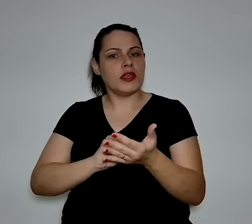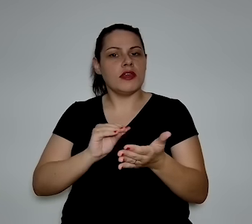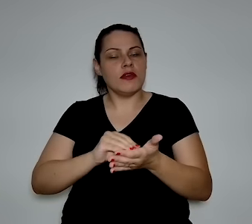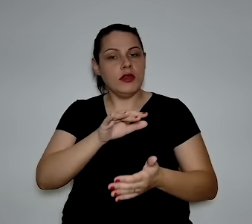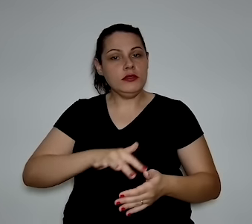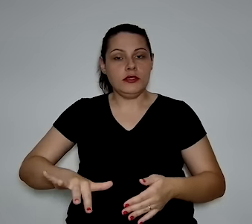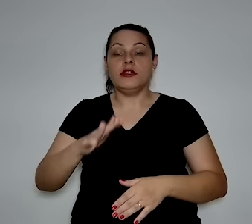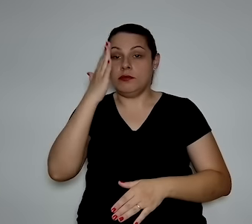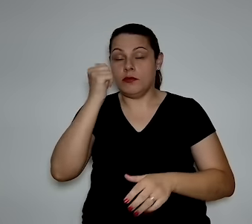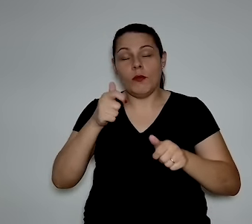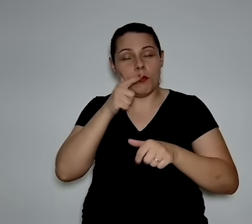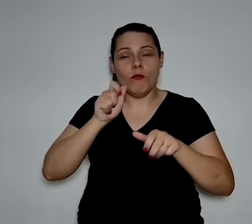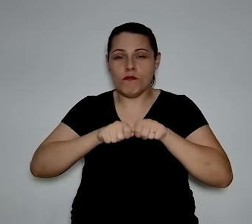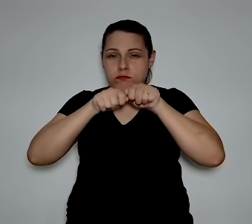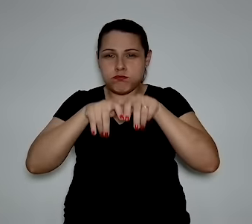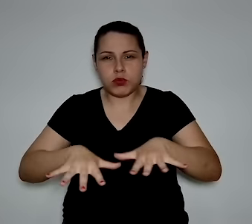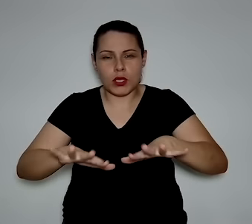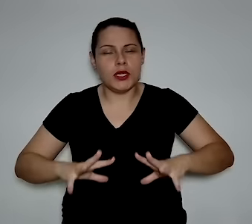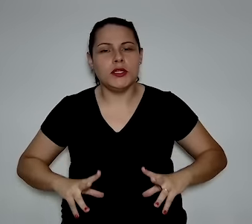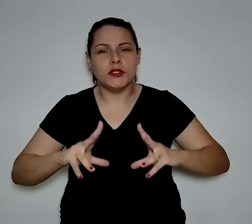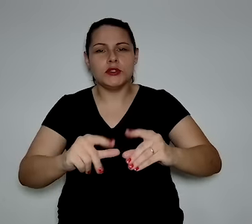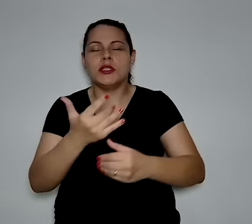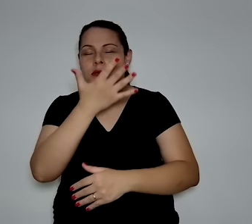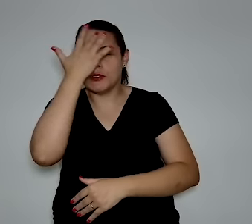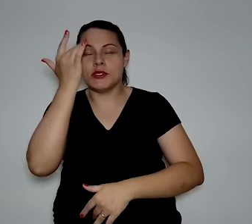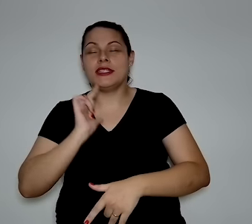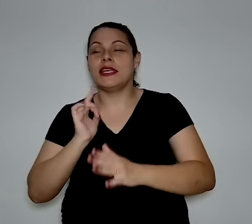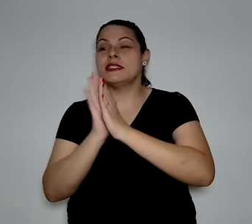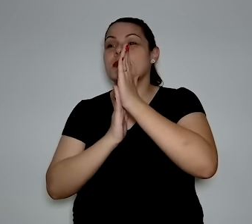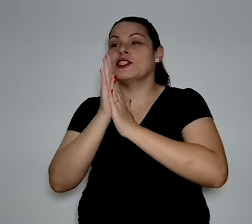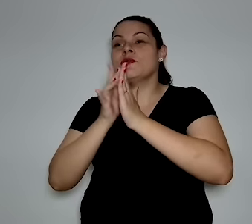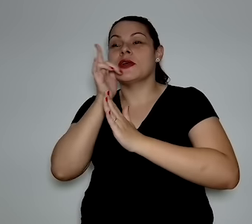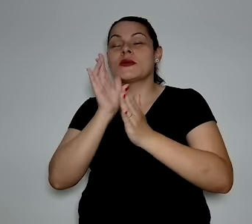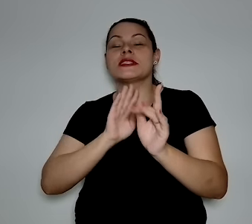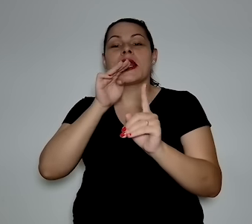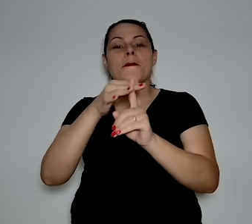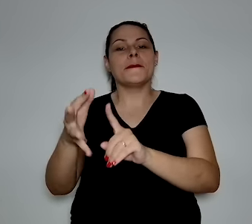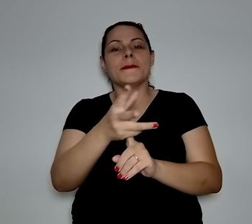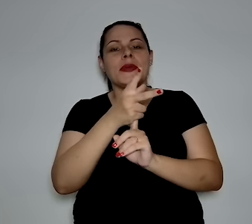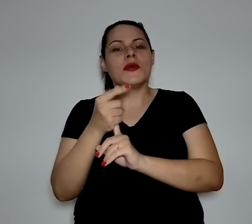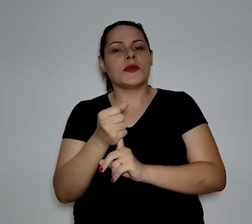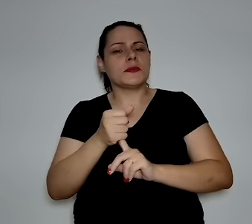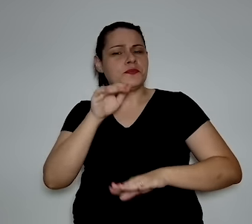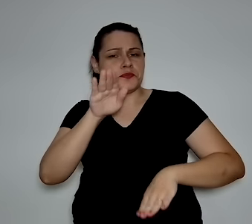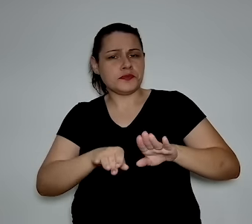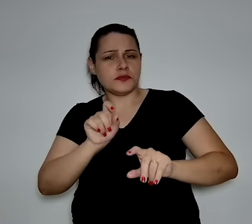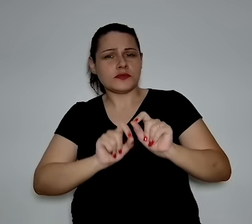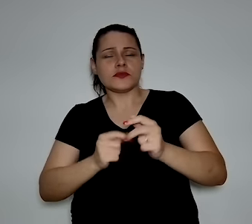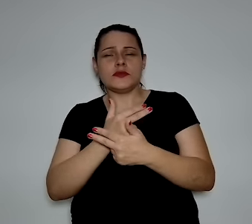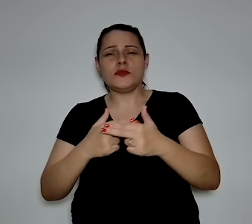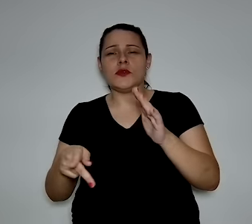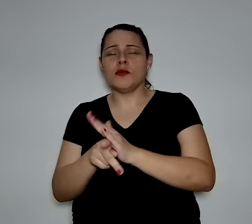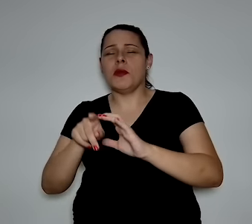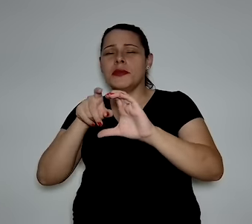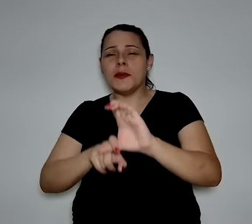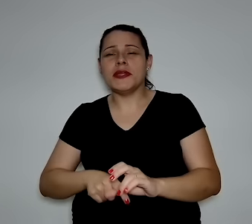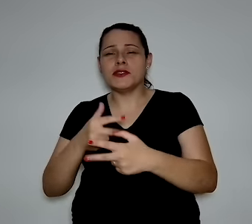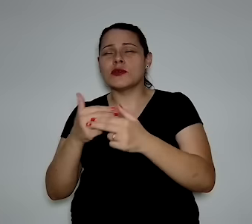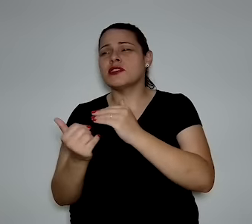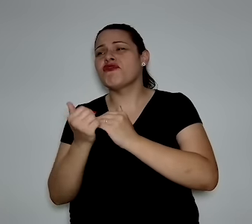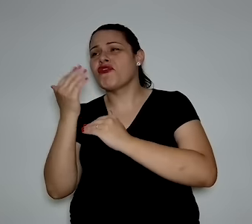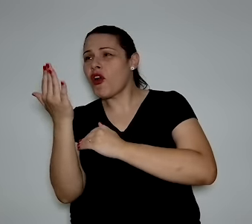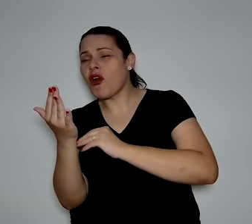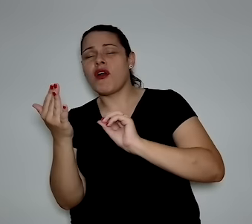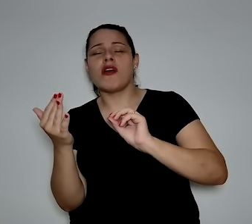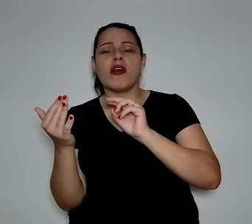Esse mercado realmente deslanchar e ser o que todo mundo espera, ele depende de conjuntura externa?